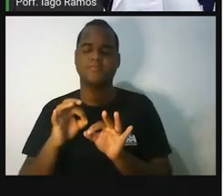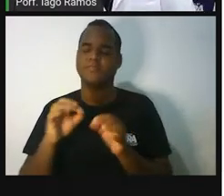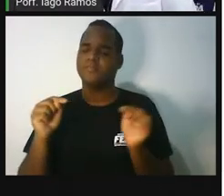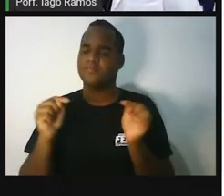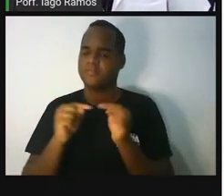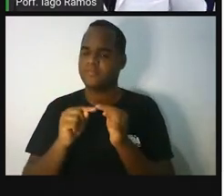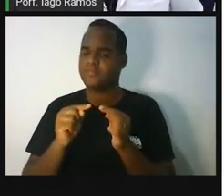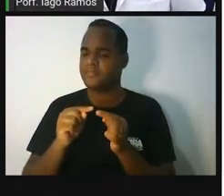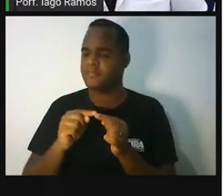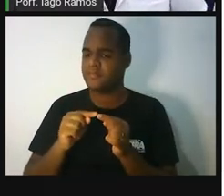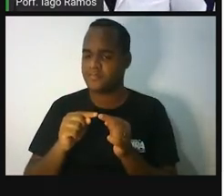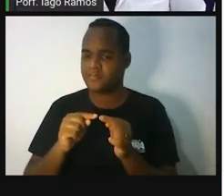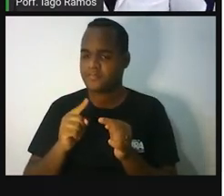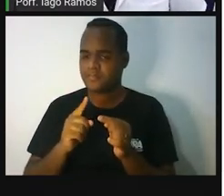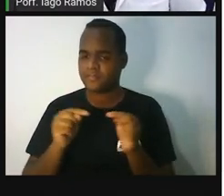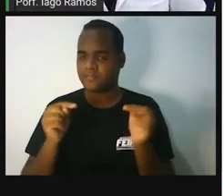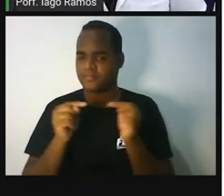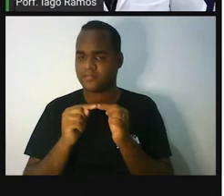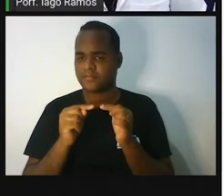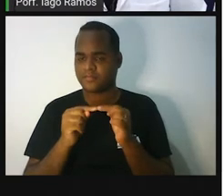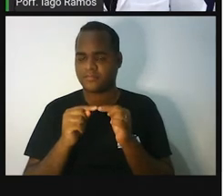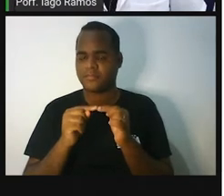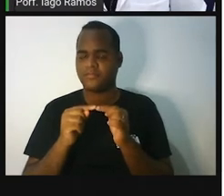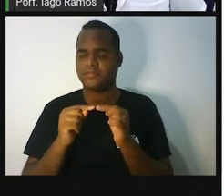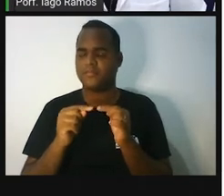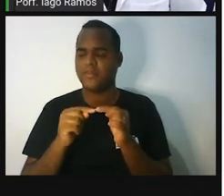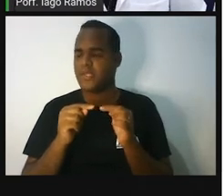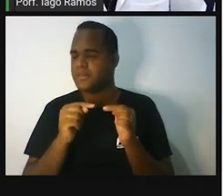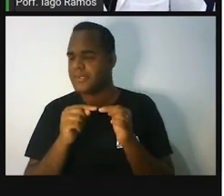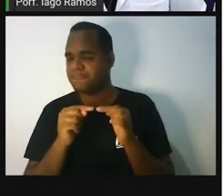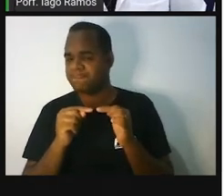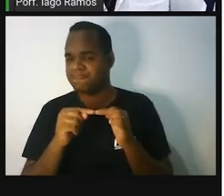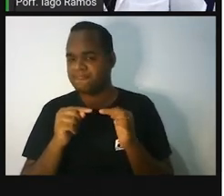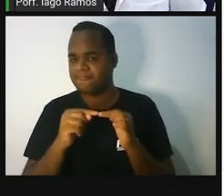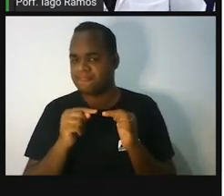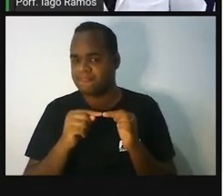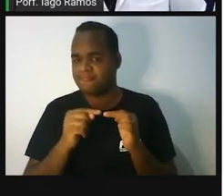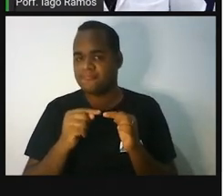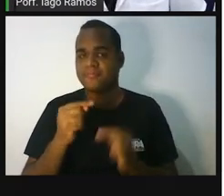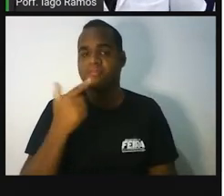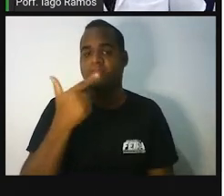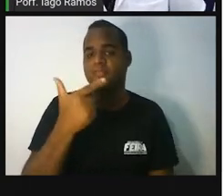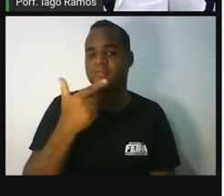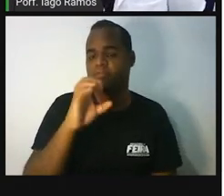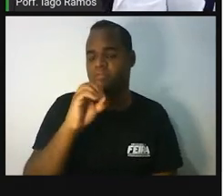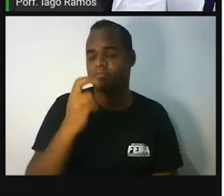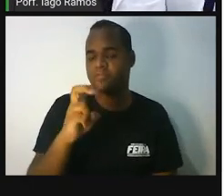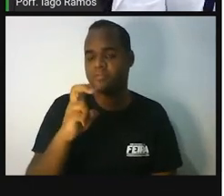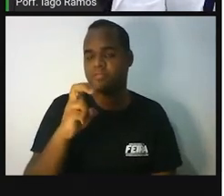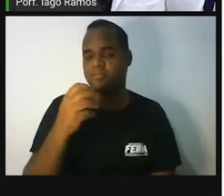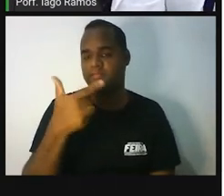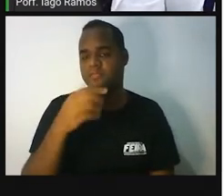aqui, nesse caso, vai dar 205.